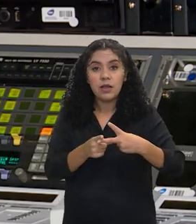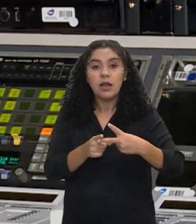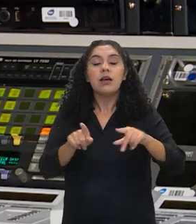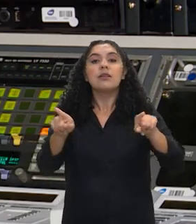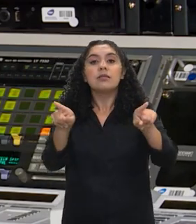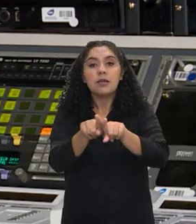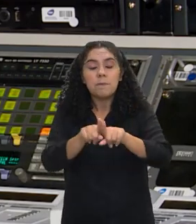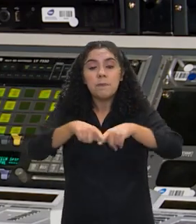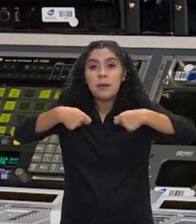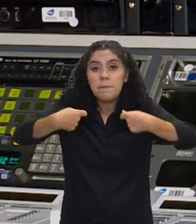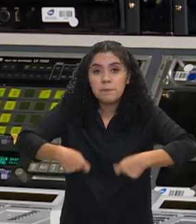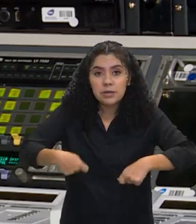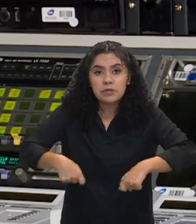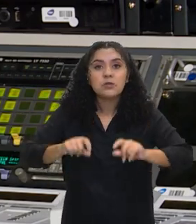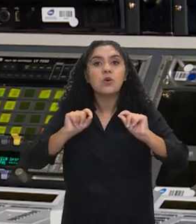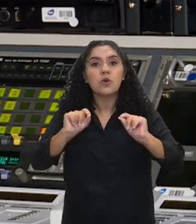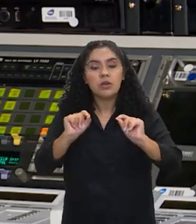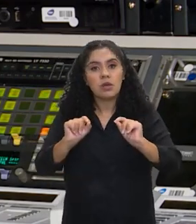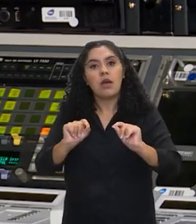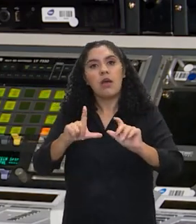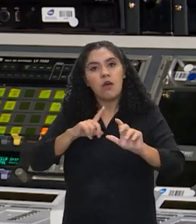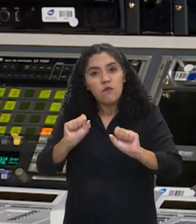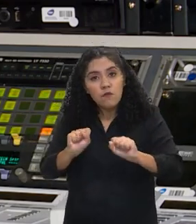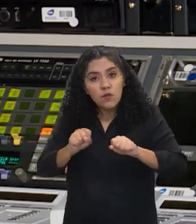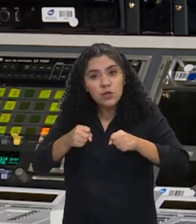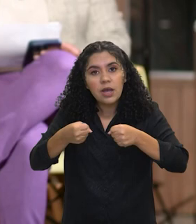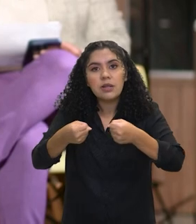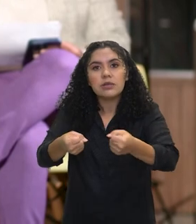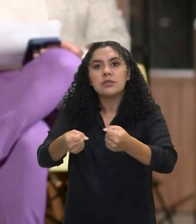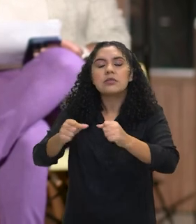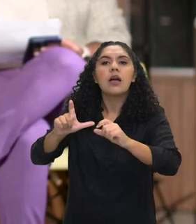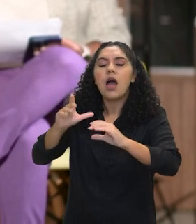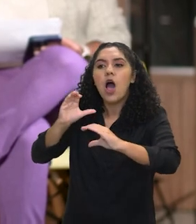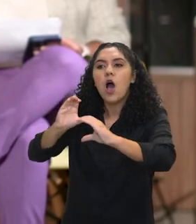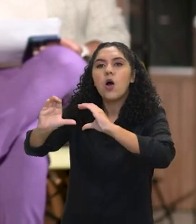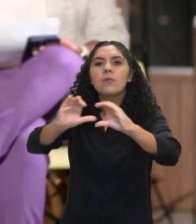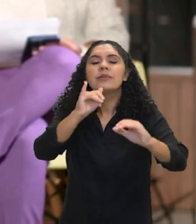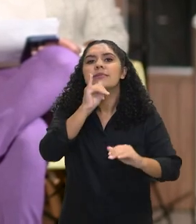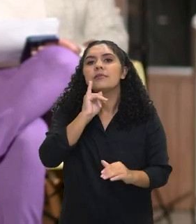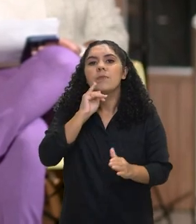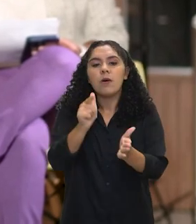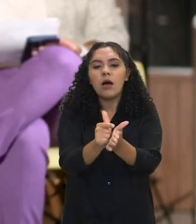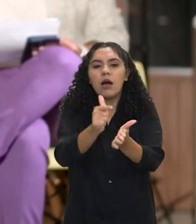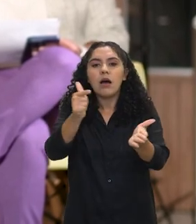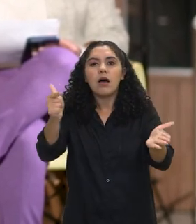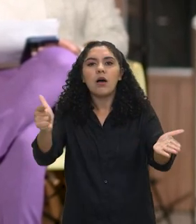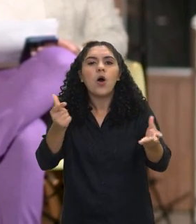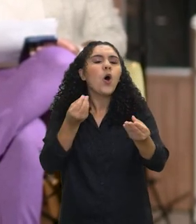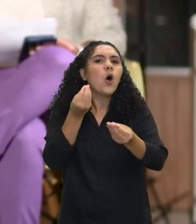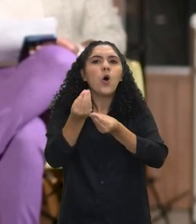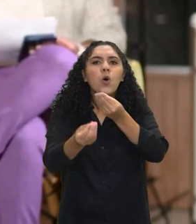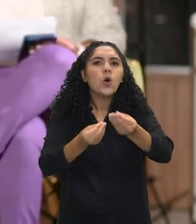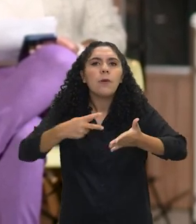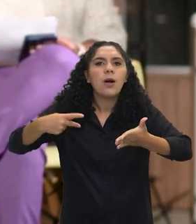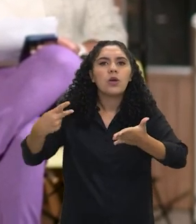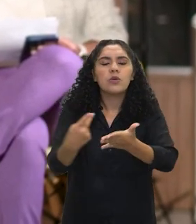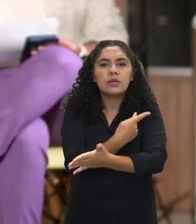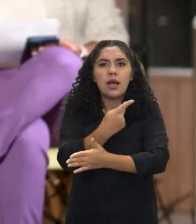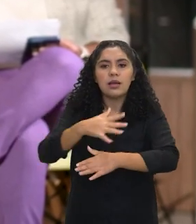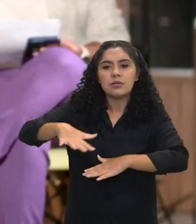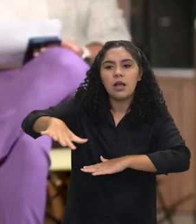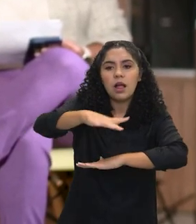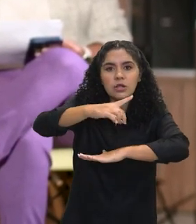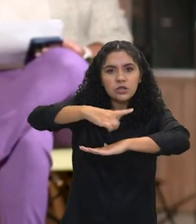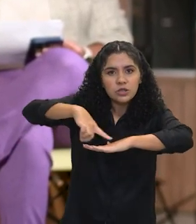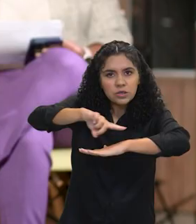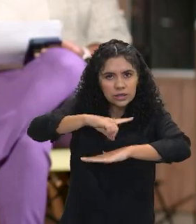precisamos fortalecer as iniciativas de comunicação. Como é que o jornalismo acontece no ambiente digital? Ele está com o